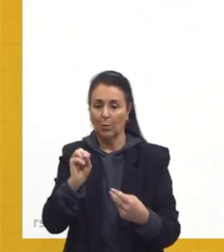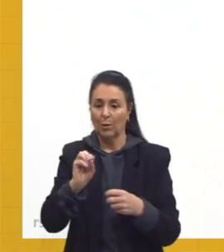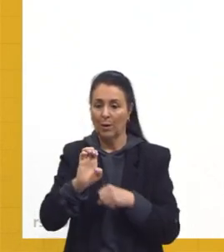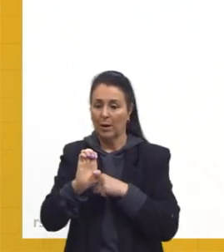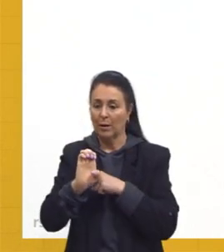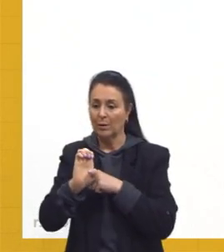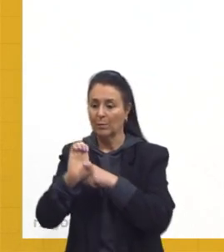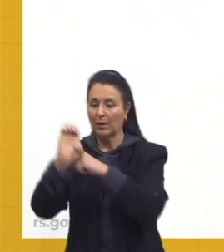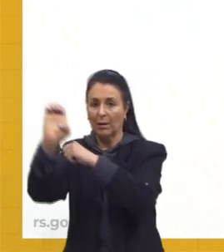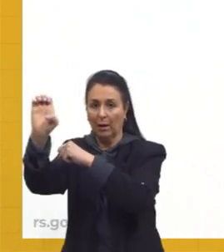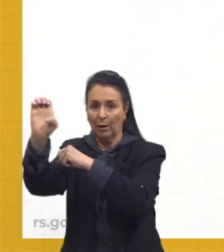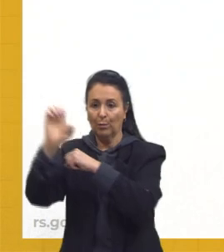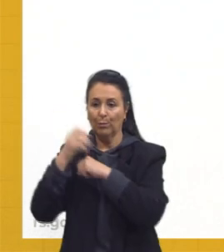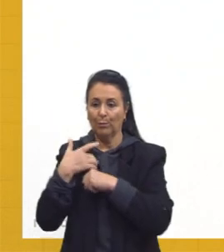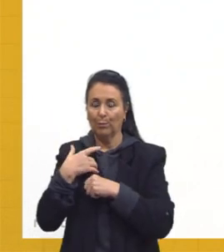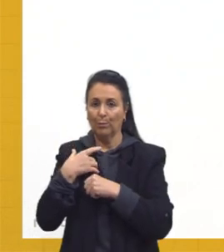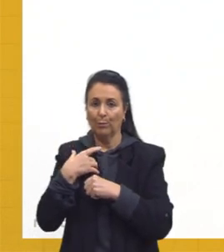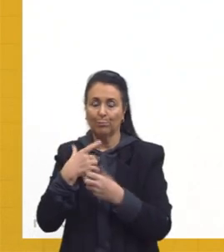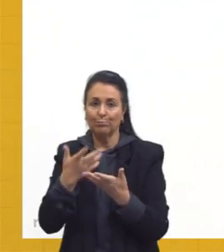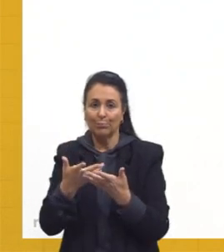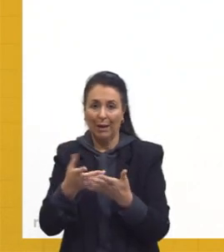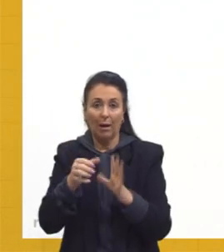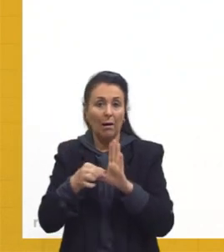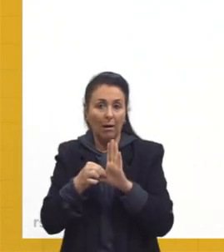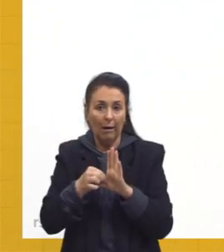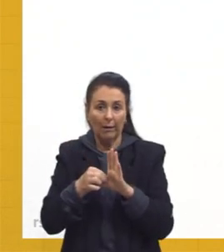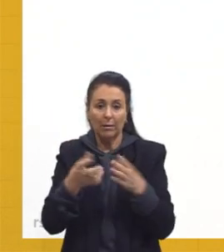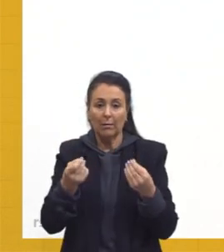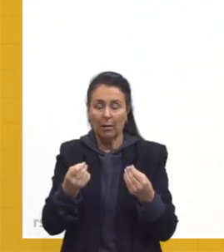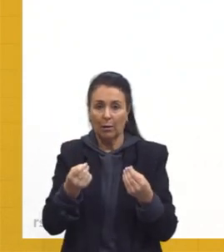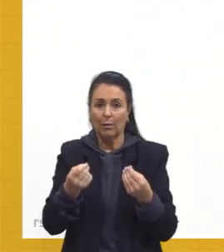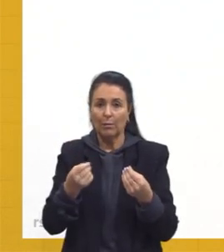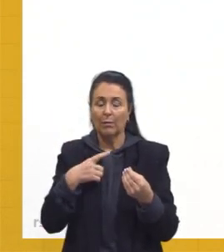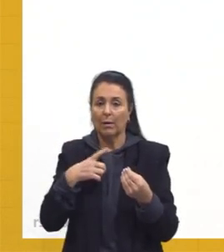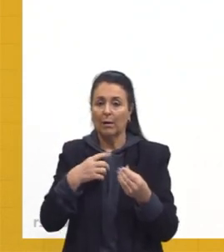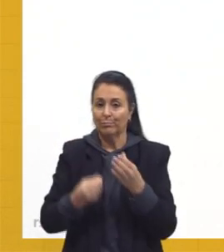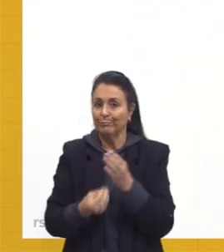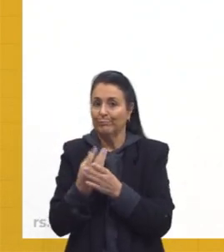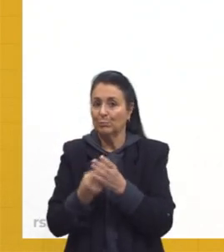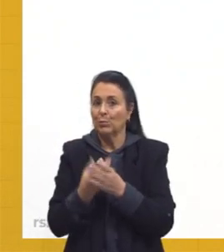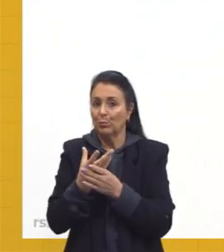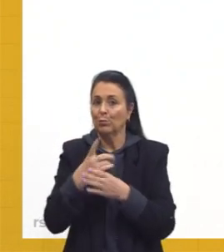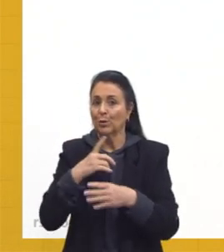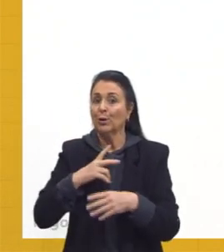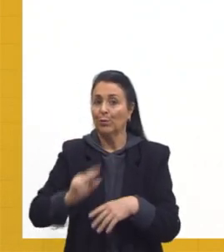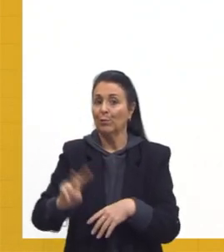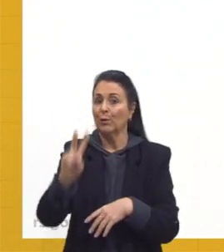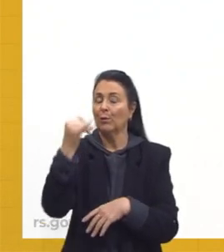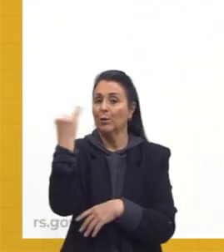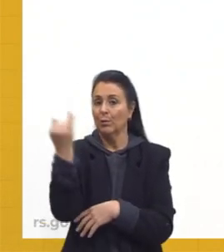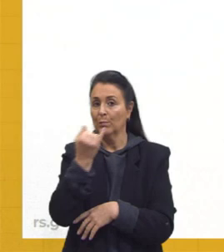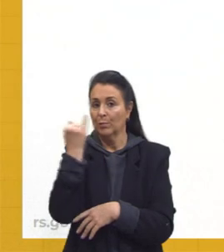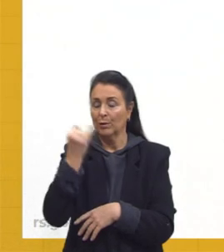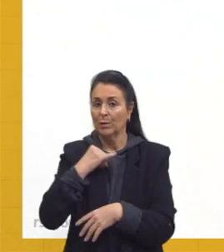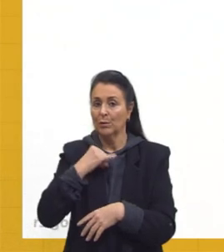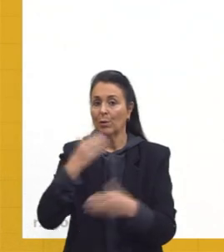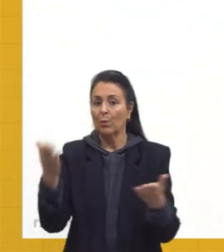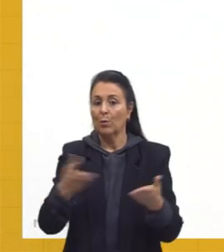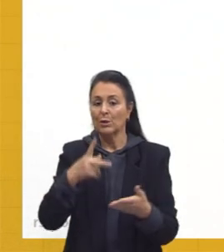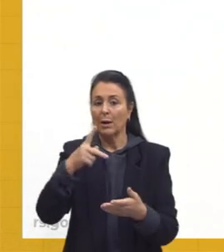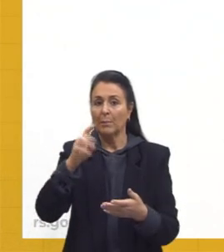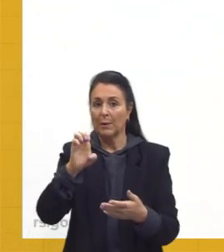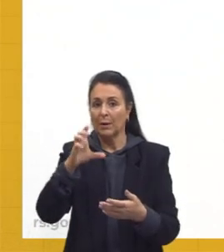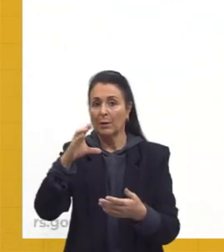dinheiro, né, é um produto aí que tem um valor agregado, tá? Então, essa pecuária que nós temos hoje, ela é